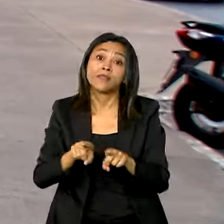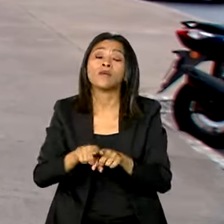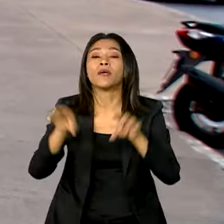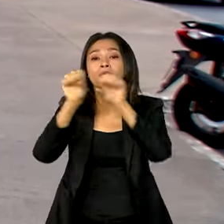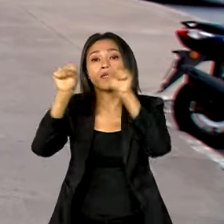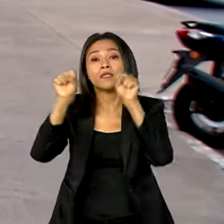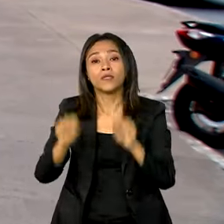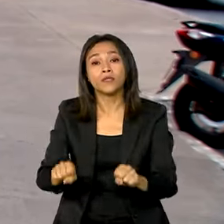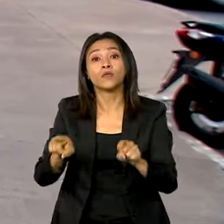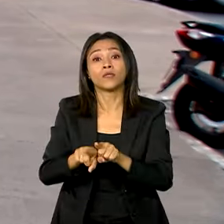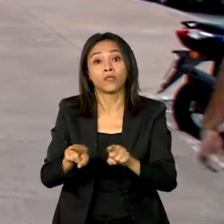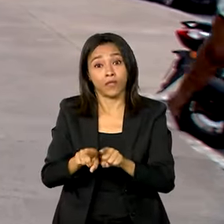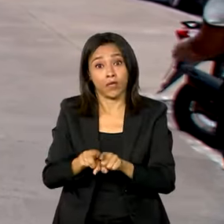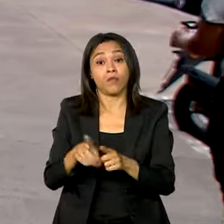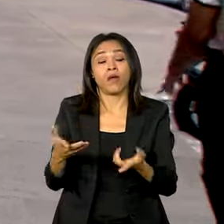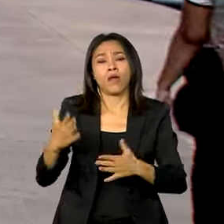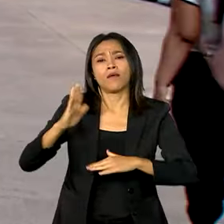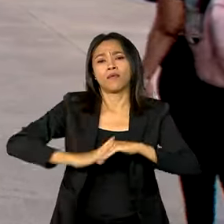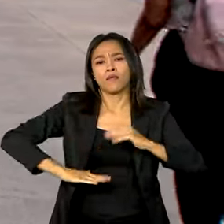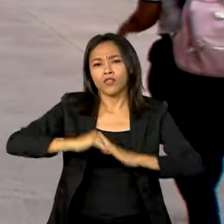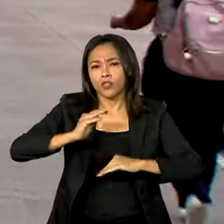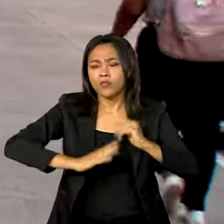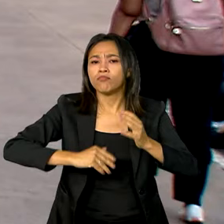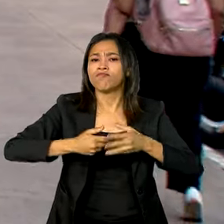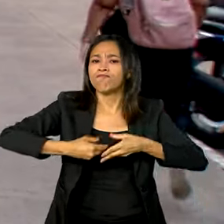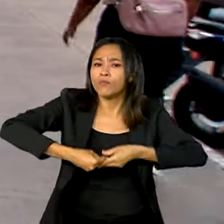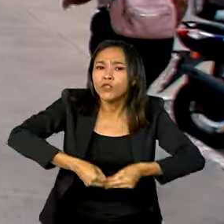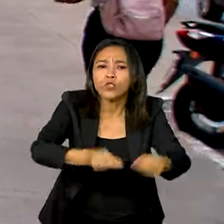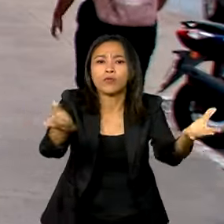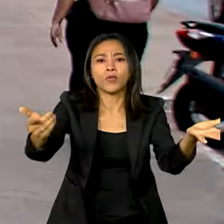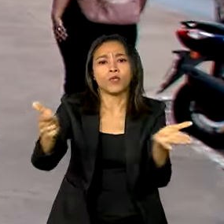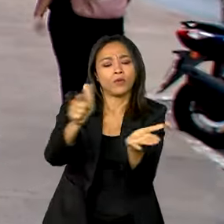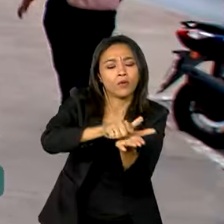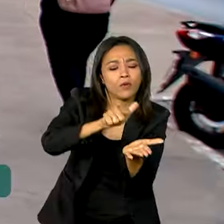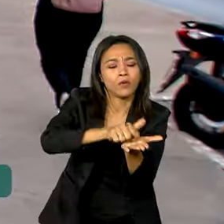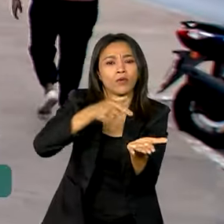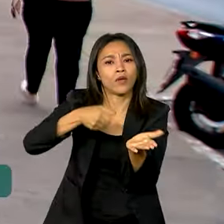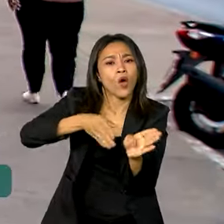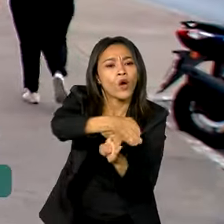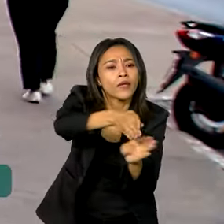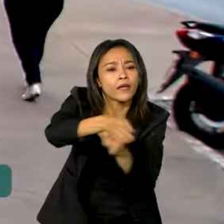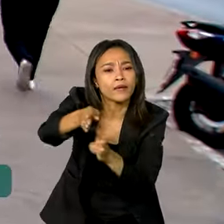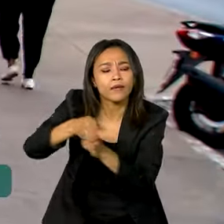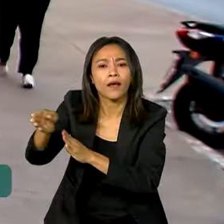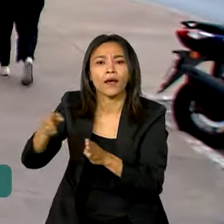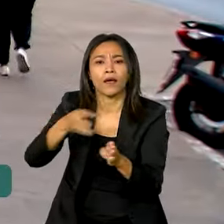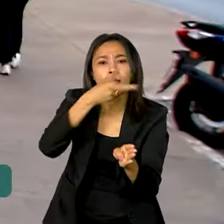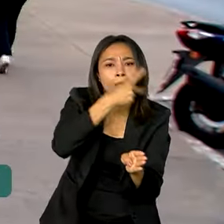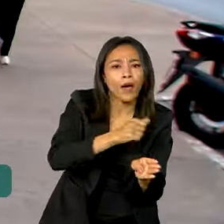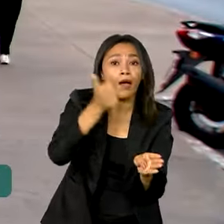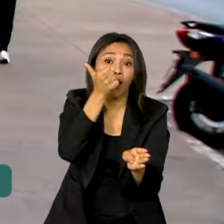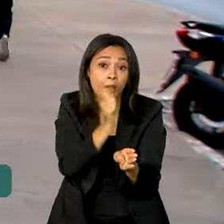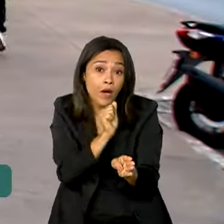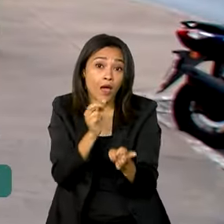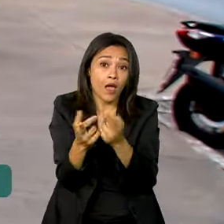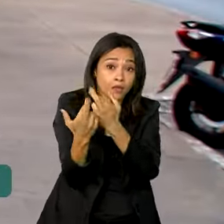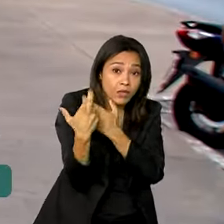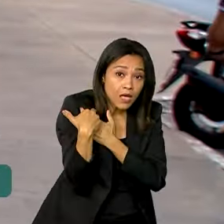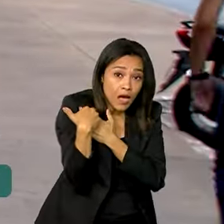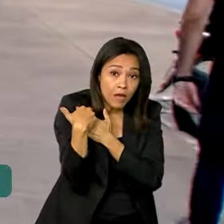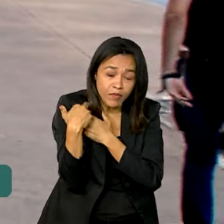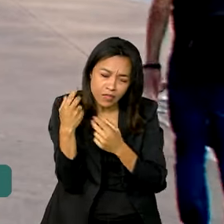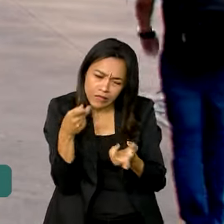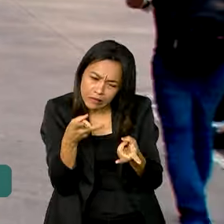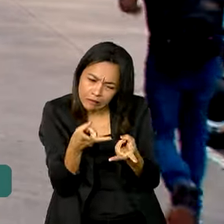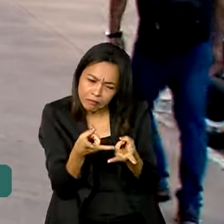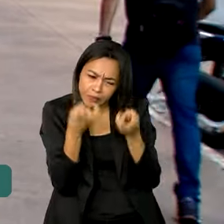Também serão distribuídos materiais educativos para alertar pais ou responsáveis para que identifiquem